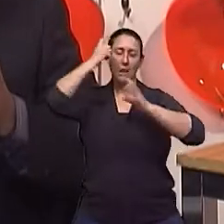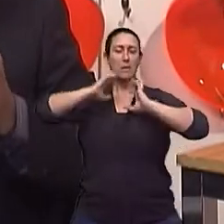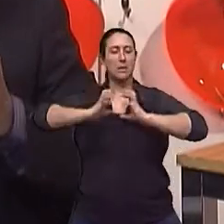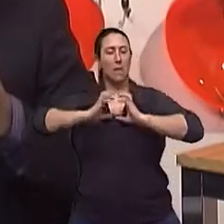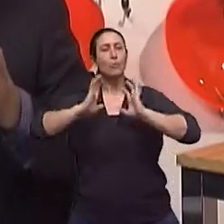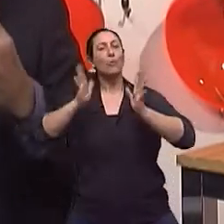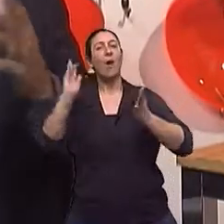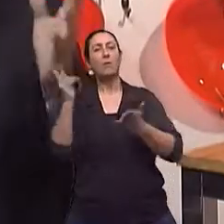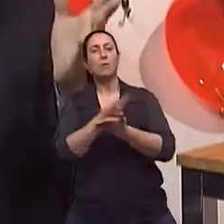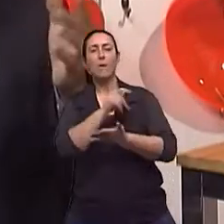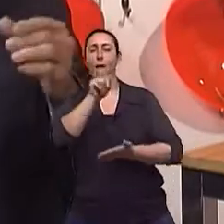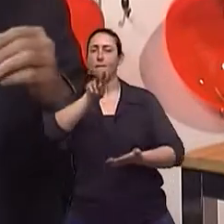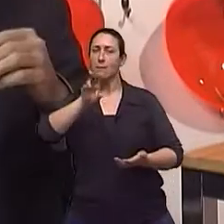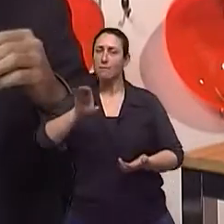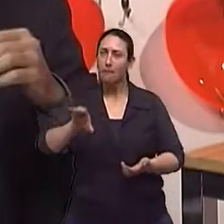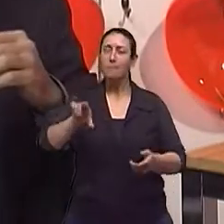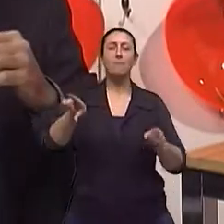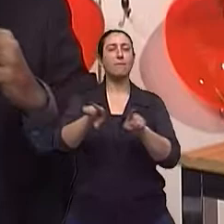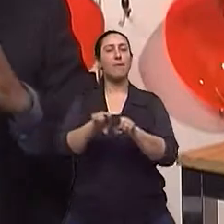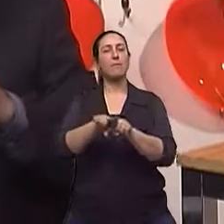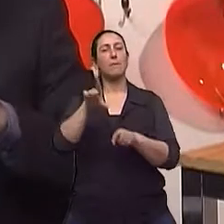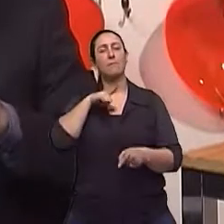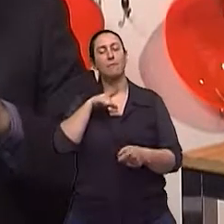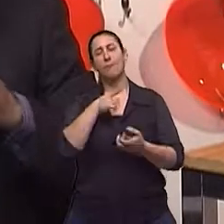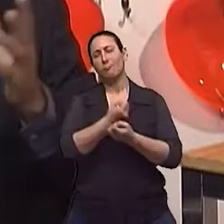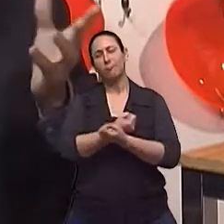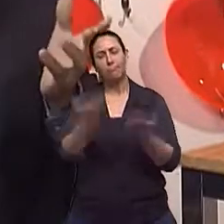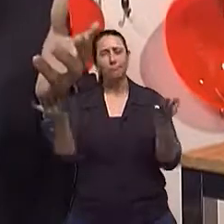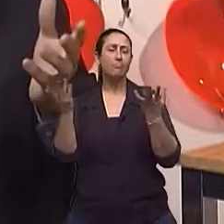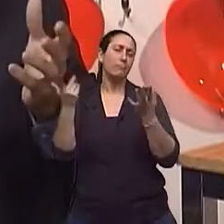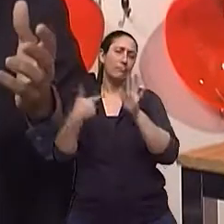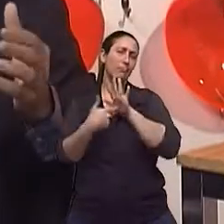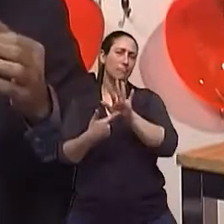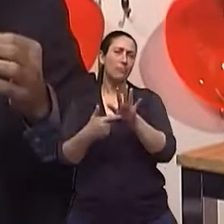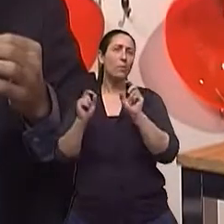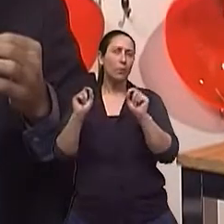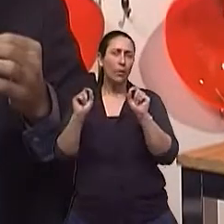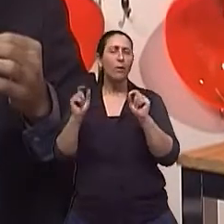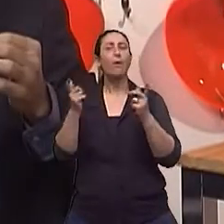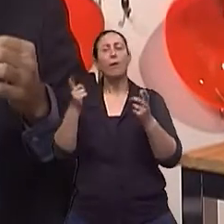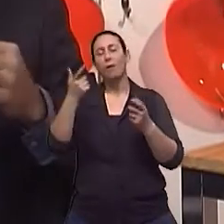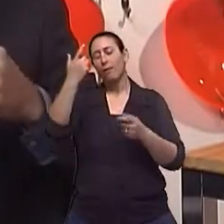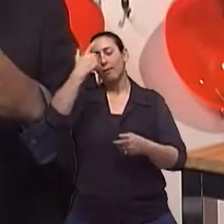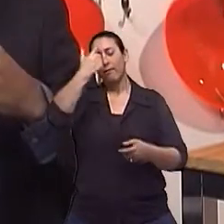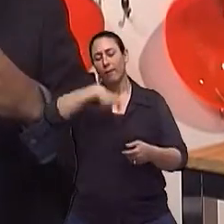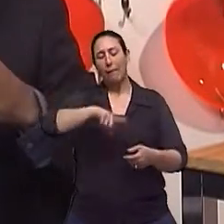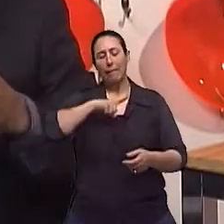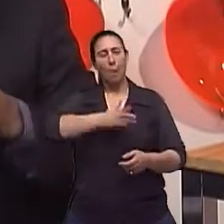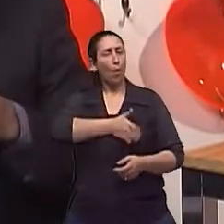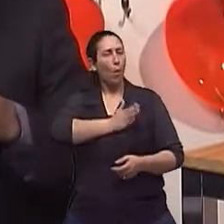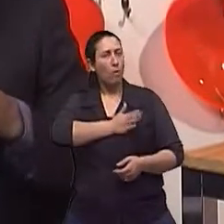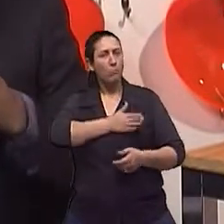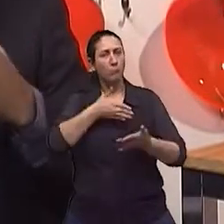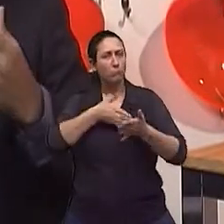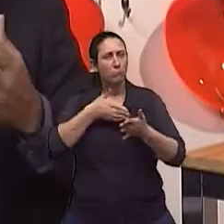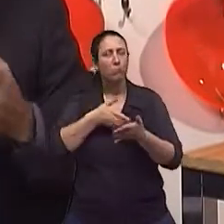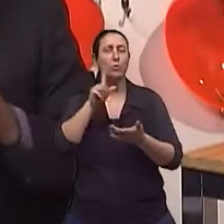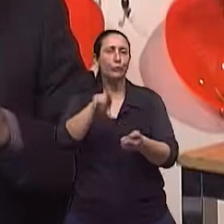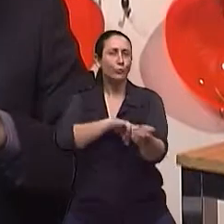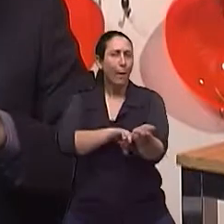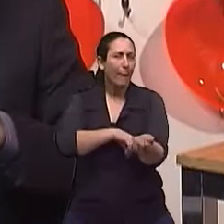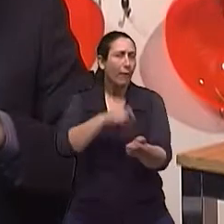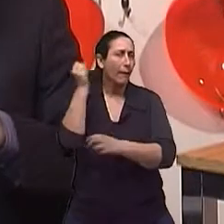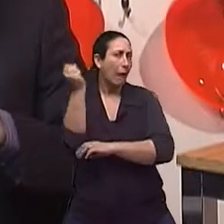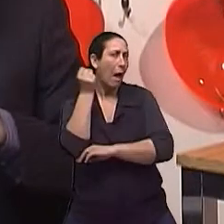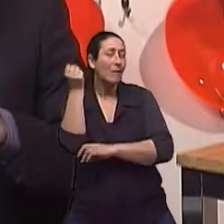já teve AVC e quem tem esses vários mini AVCs que eu citei, comum em quem tem insuficiência cardíaca, o diabético grave, avançado, que